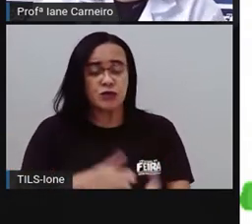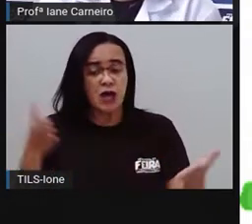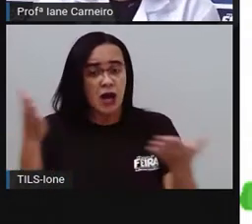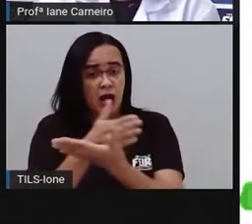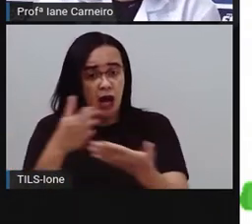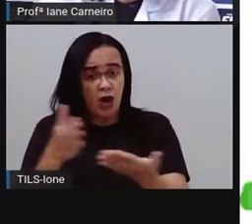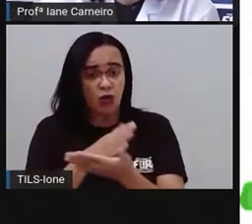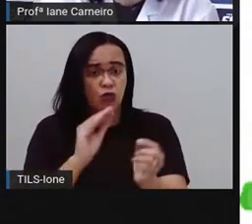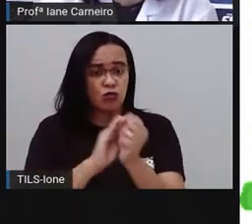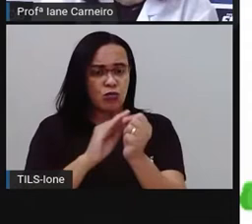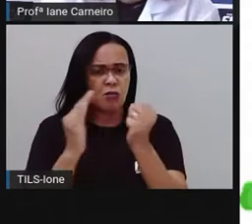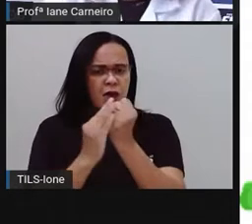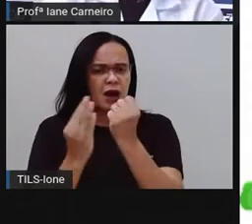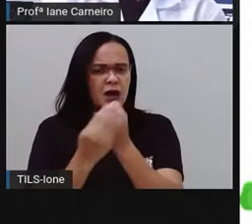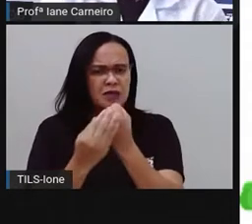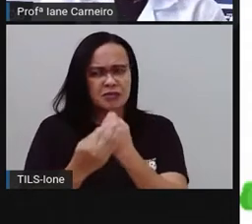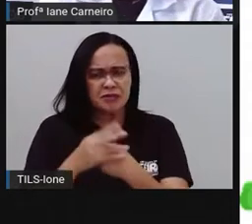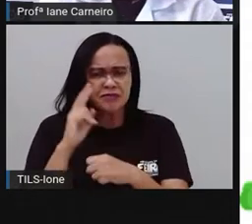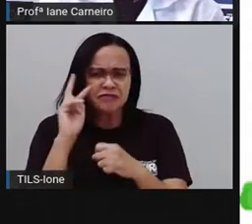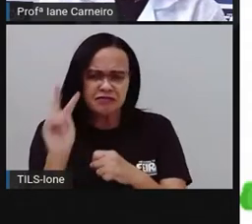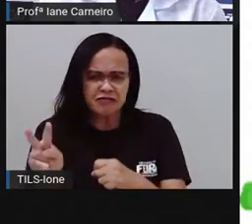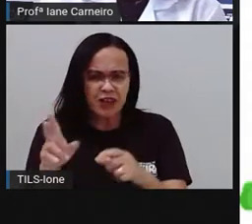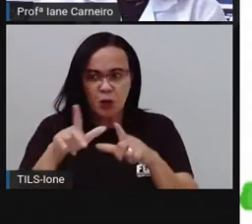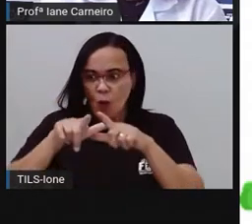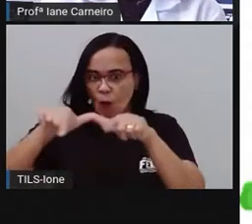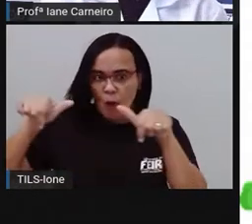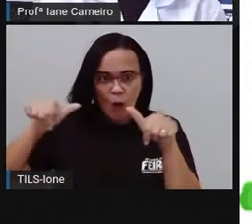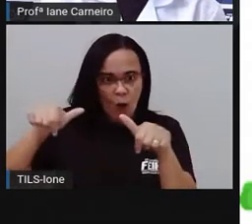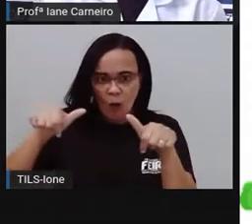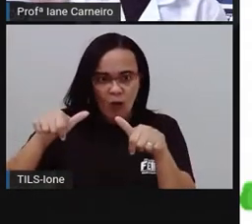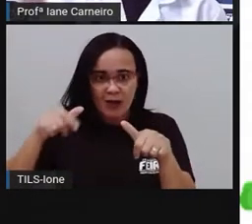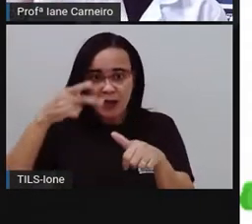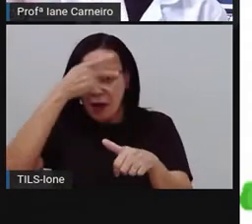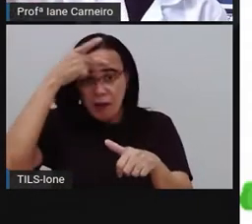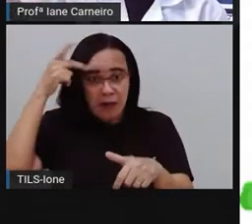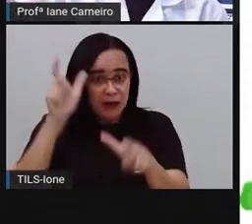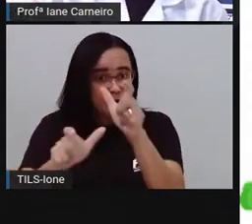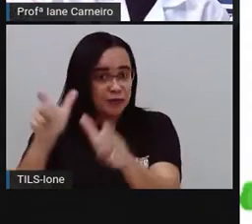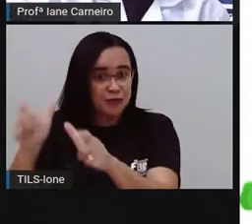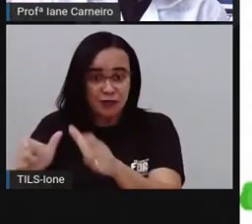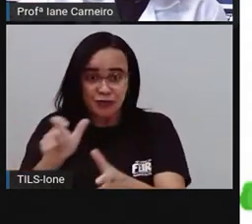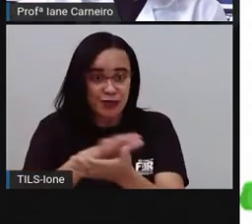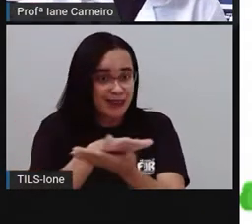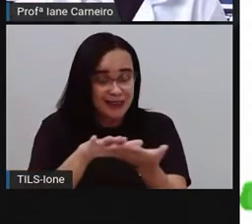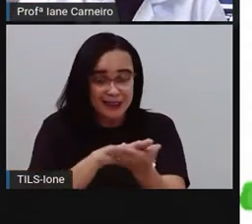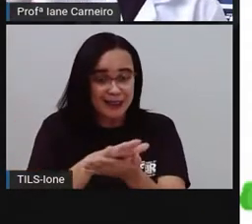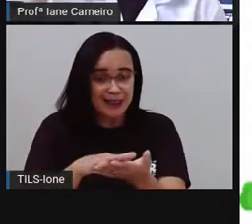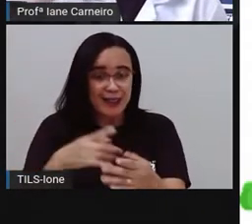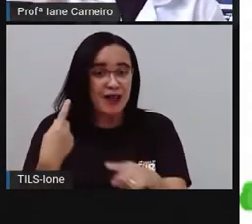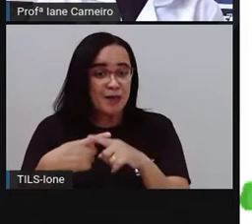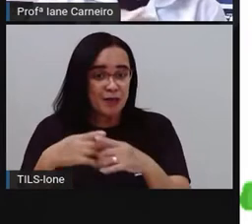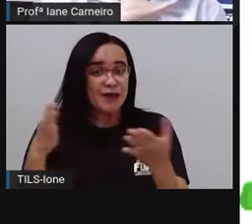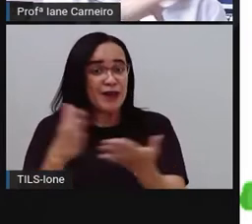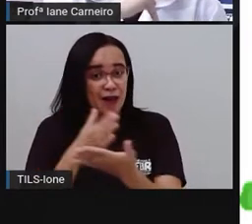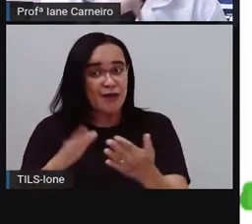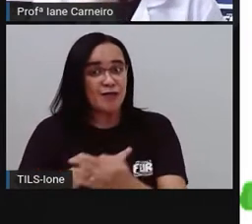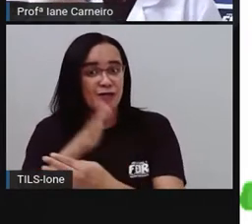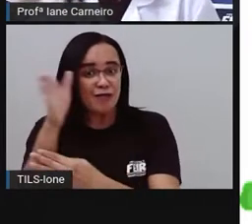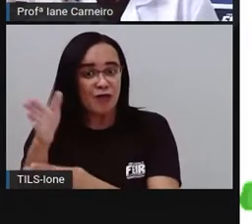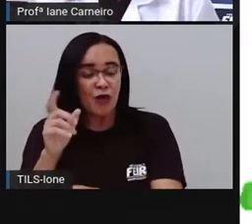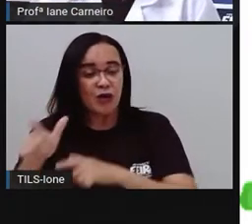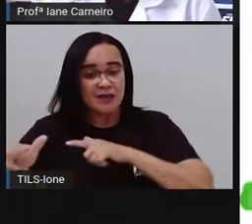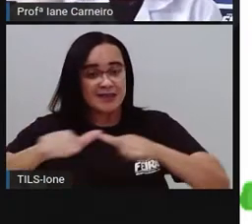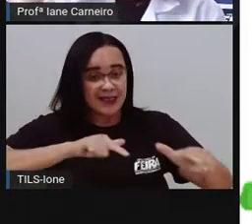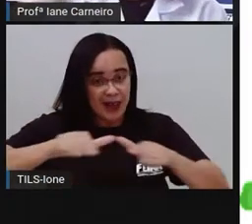quando a gente passa, que tá um silêncio, não tem ninguém, né? Durante o dia, porque as pessoas saíram pra trabalhar, né? Já tem bairros que o dia